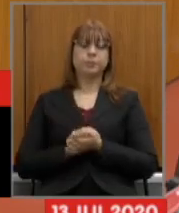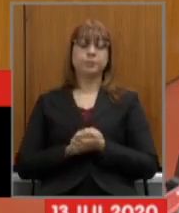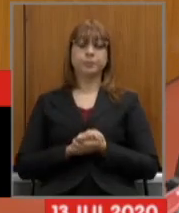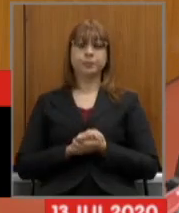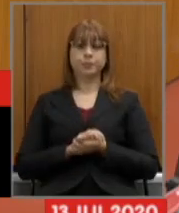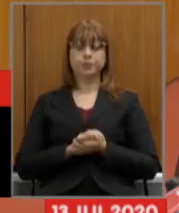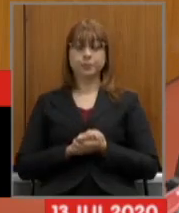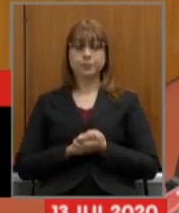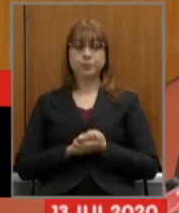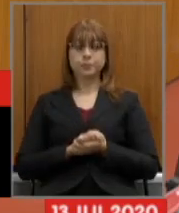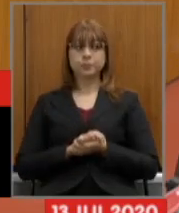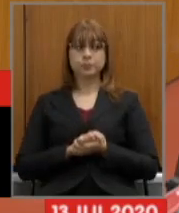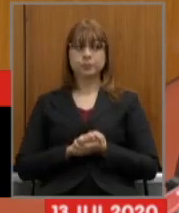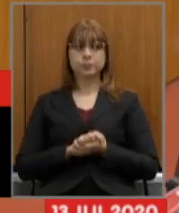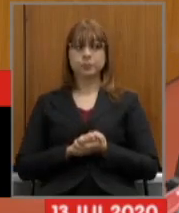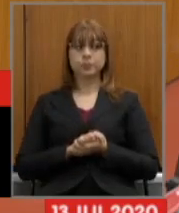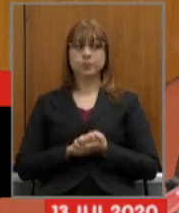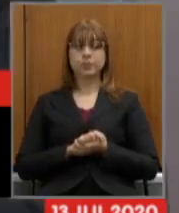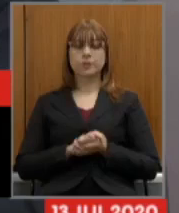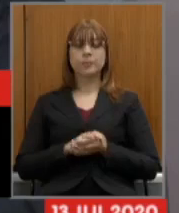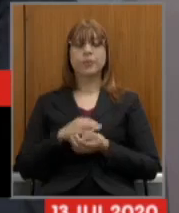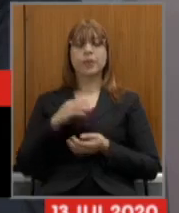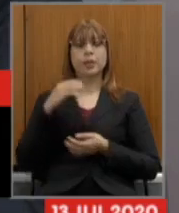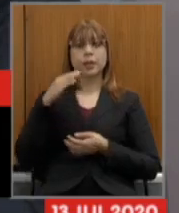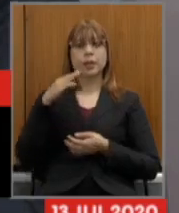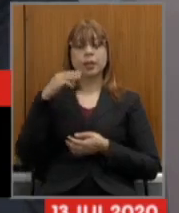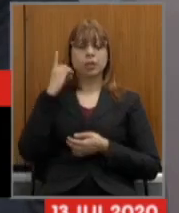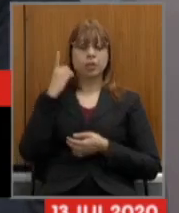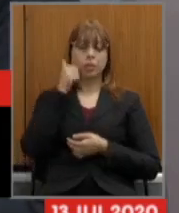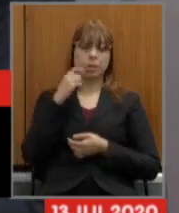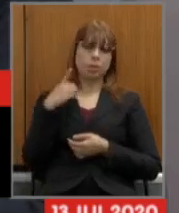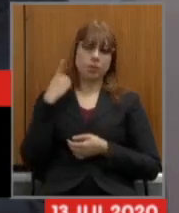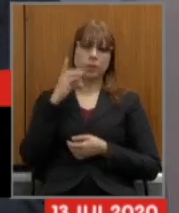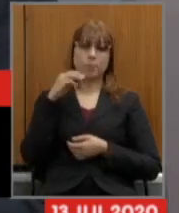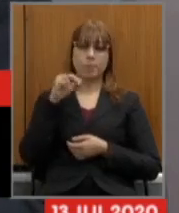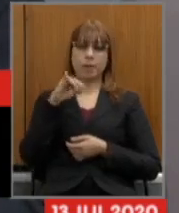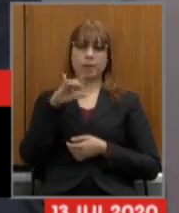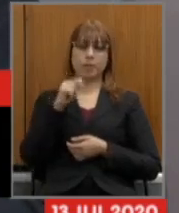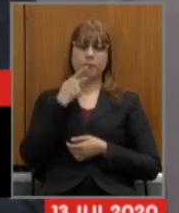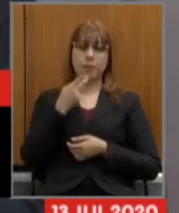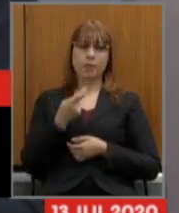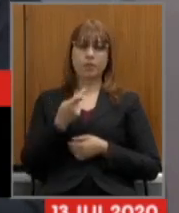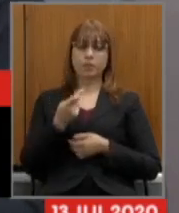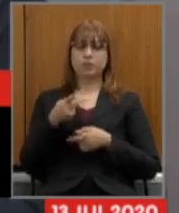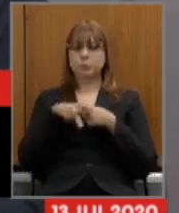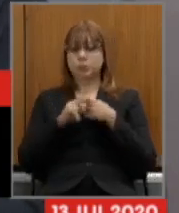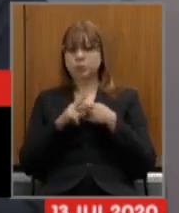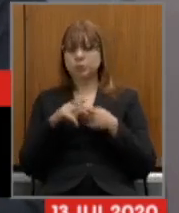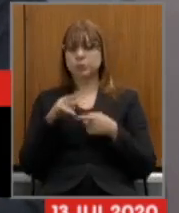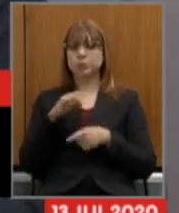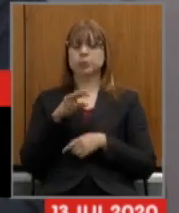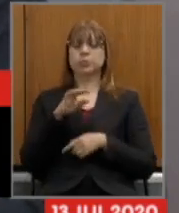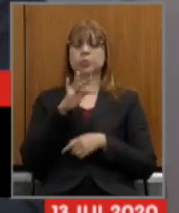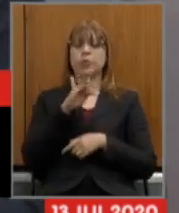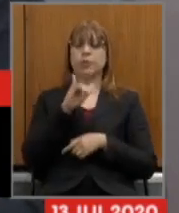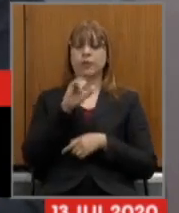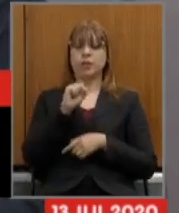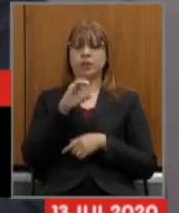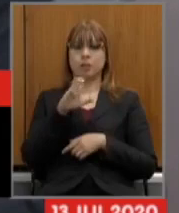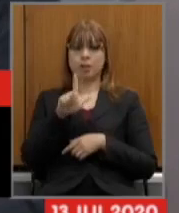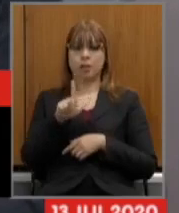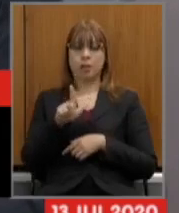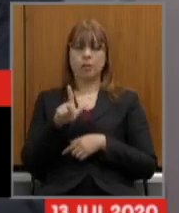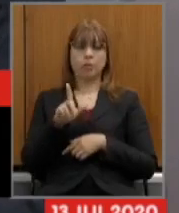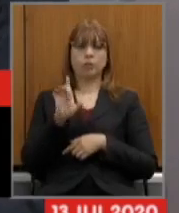bom primeiro deputado marília campos a senhora diz a respeito de o ajuste fiscal não pode ser só na despesa só com